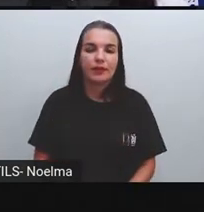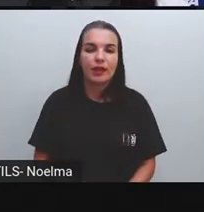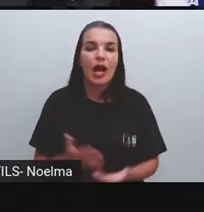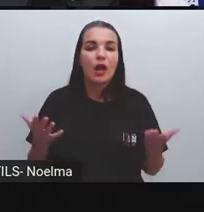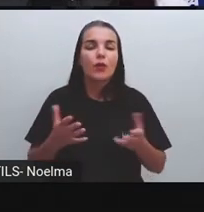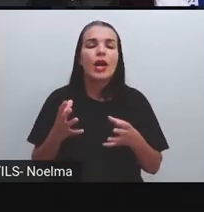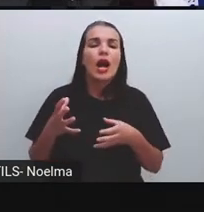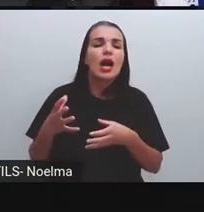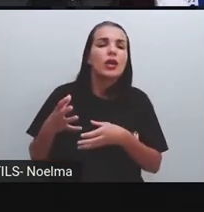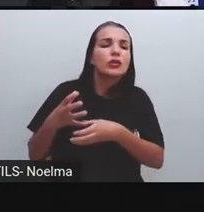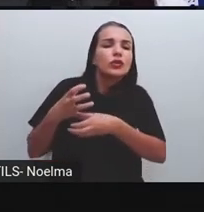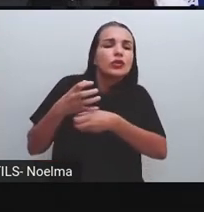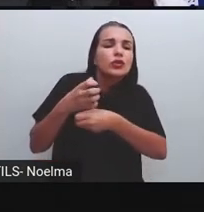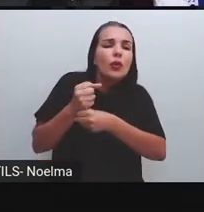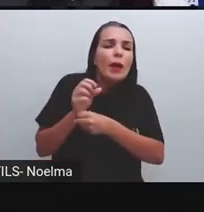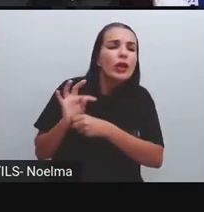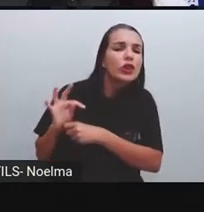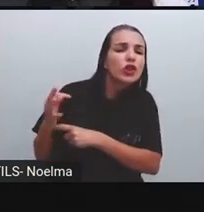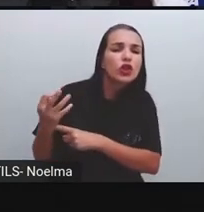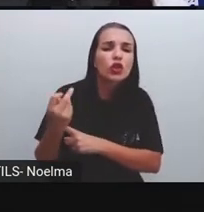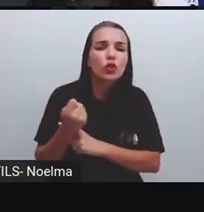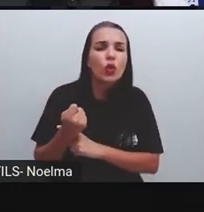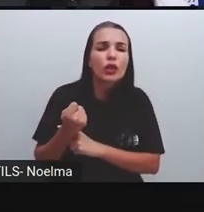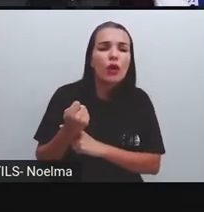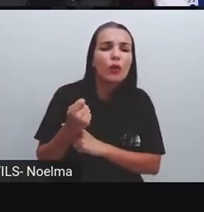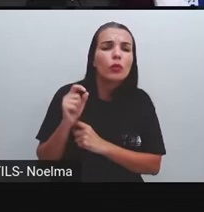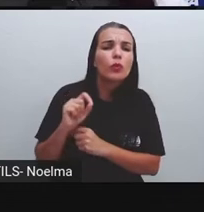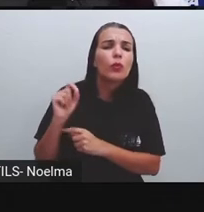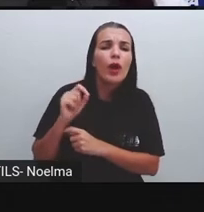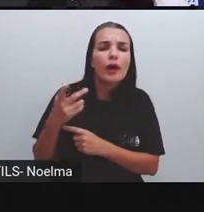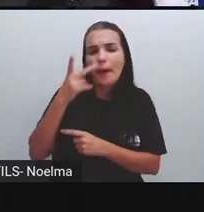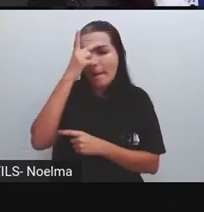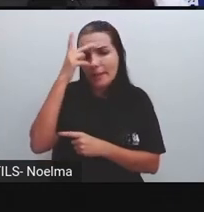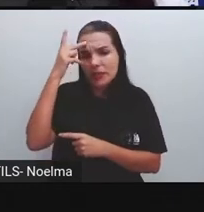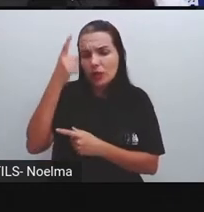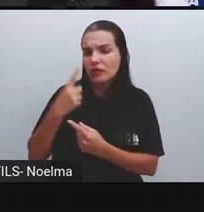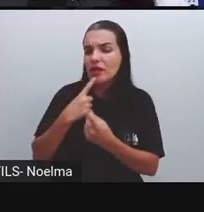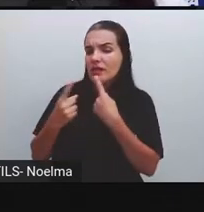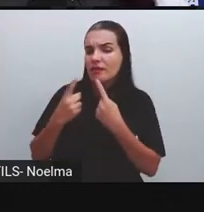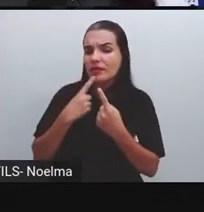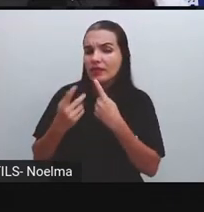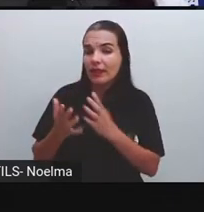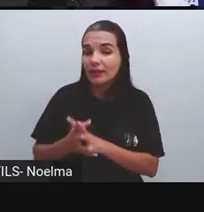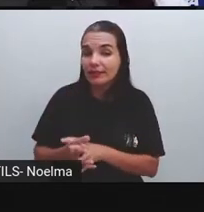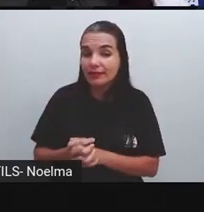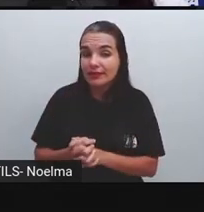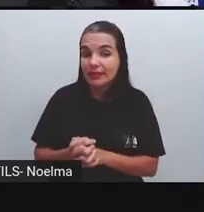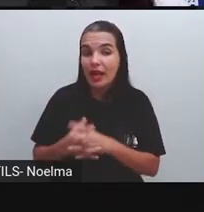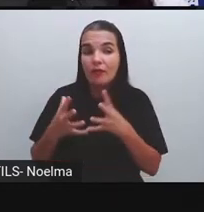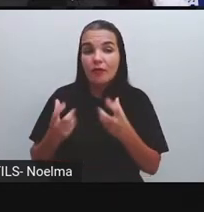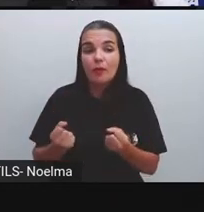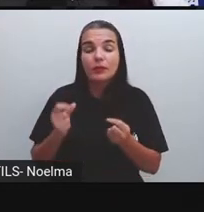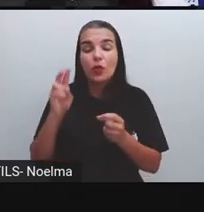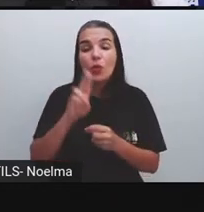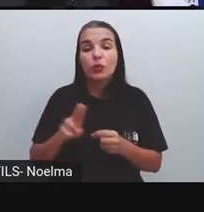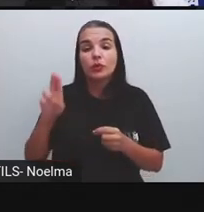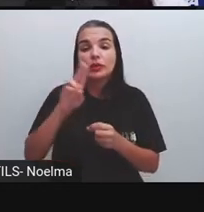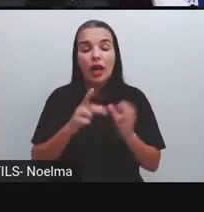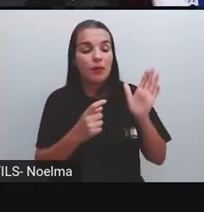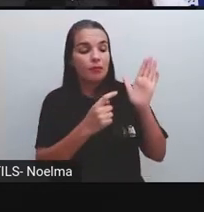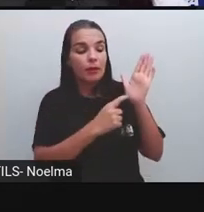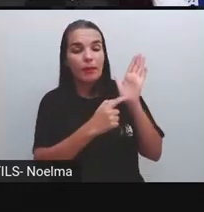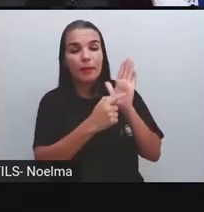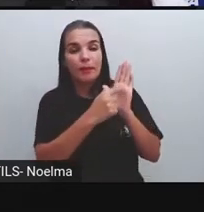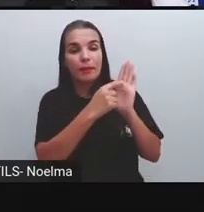Qual foi o total de pessoas entrevistadas? Para isso, nós vamos utilizar a calculadora. Eu vou